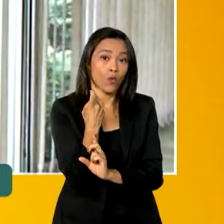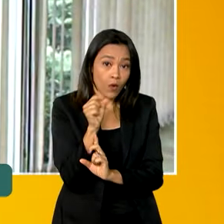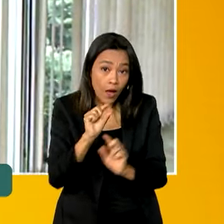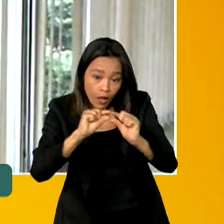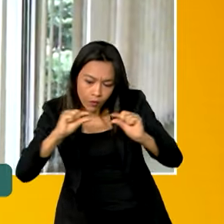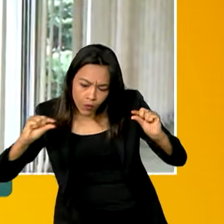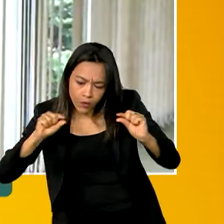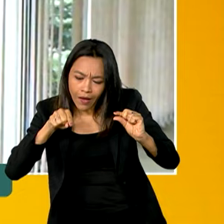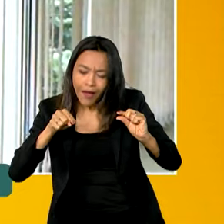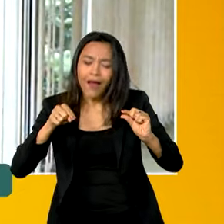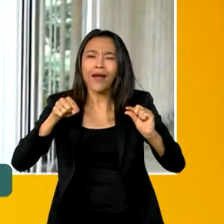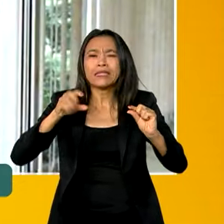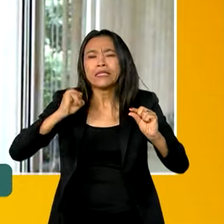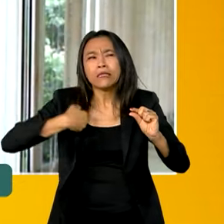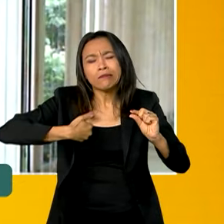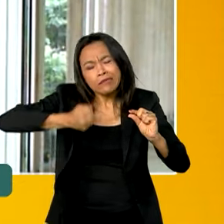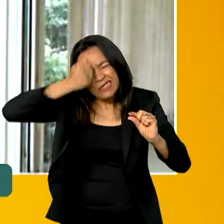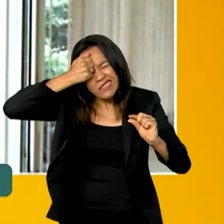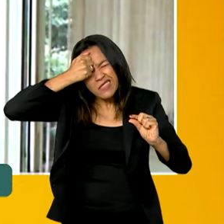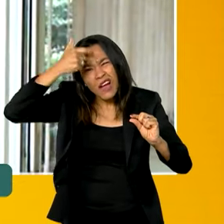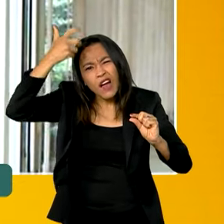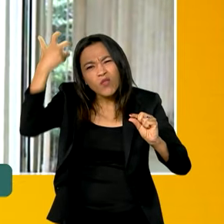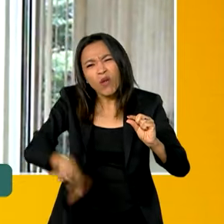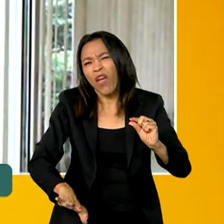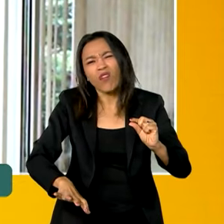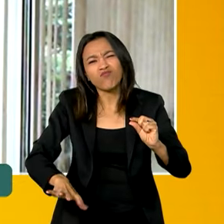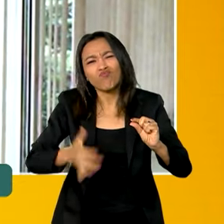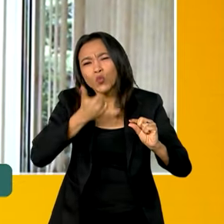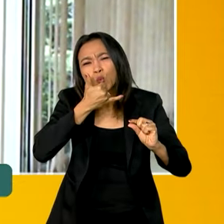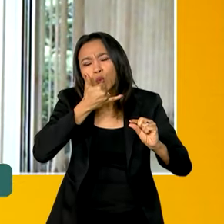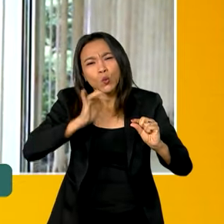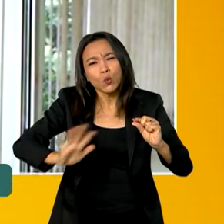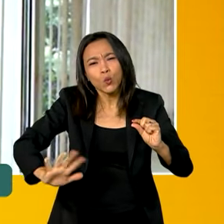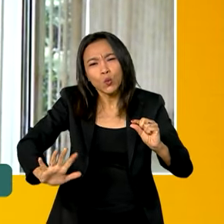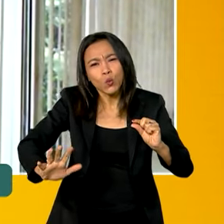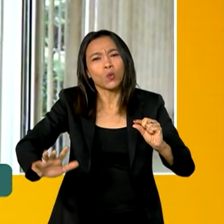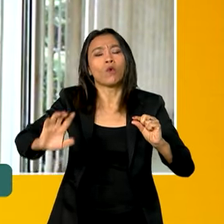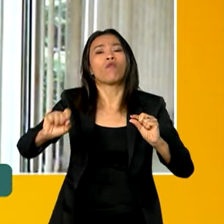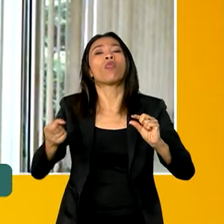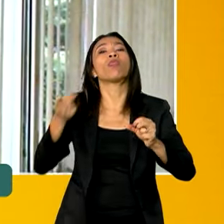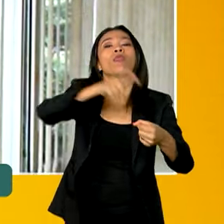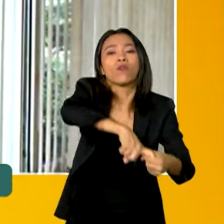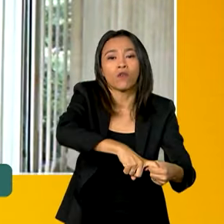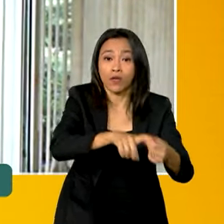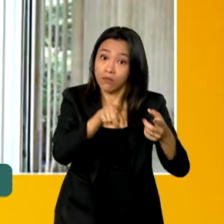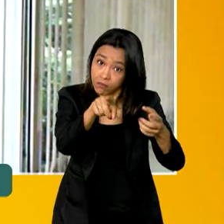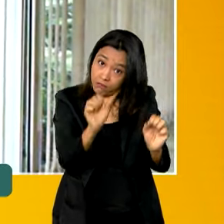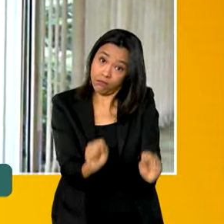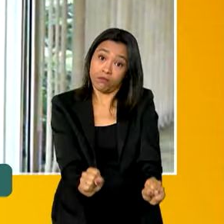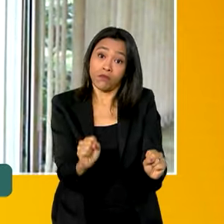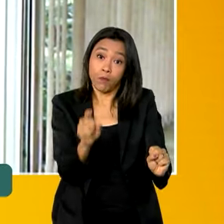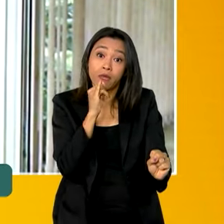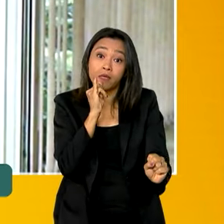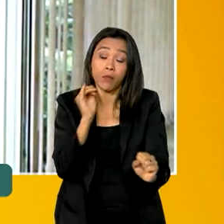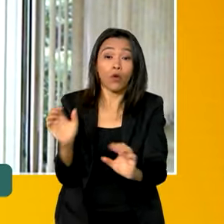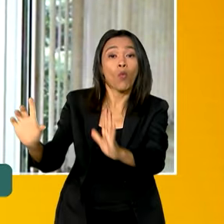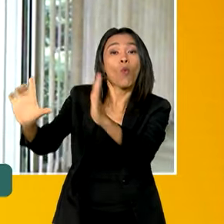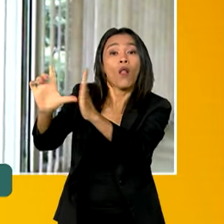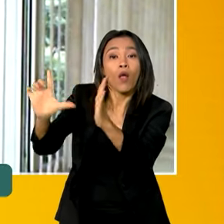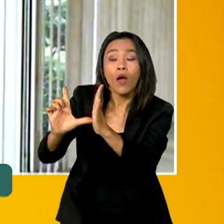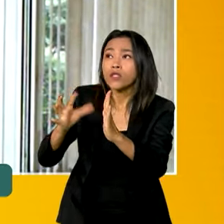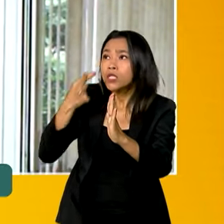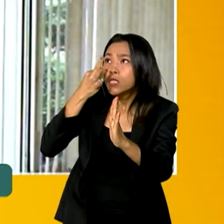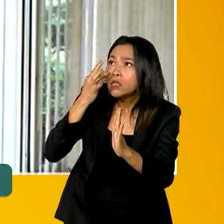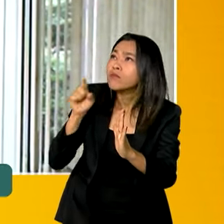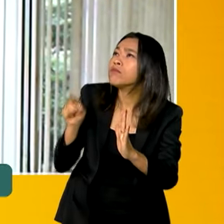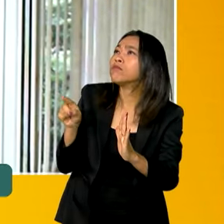do direito de arrependimento. Então, toda vez que o consumidor adquira um produto fora do estabelecimento comercial, em que ele não